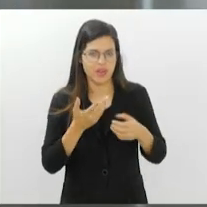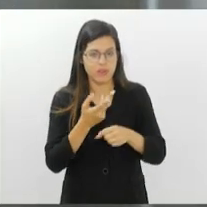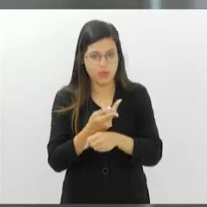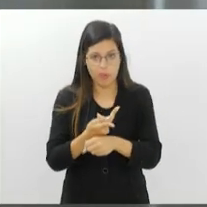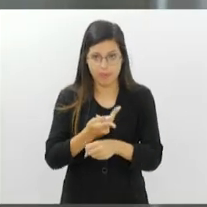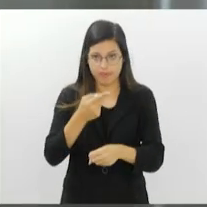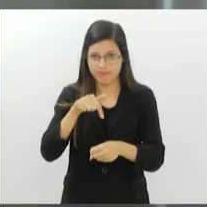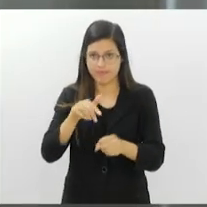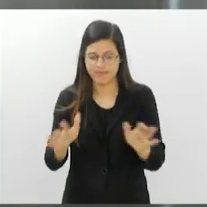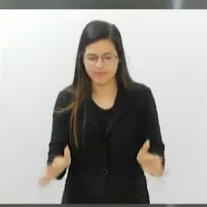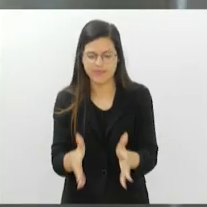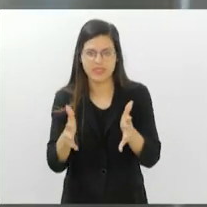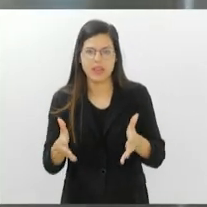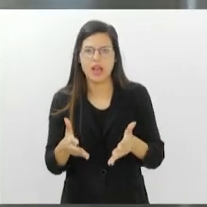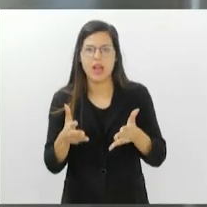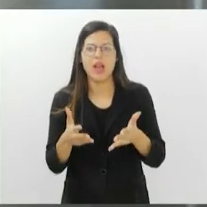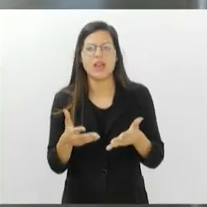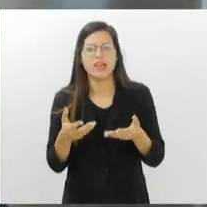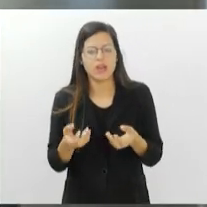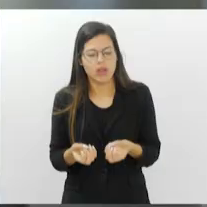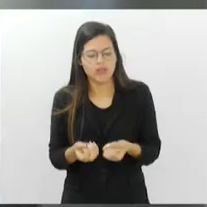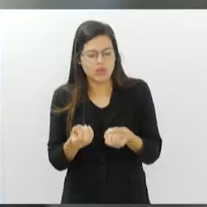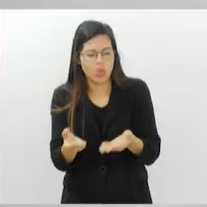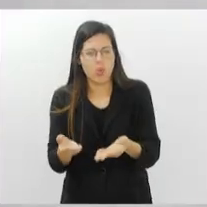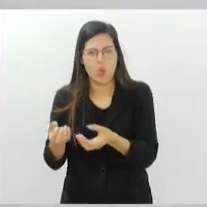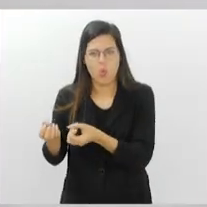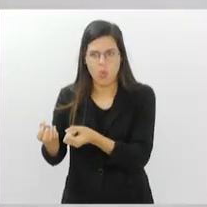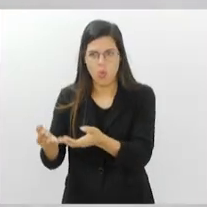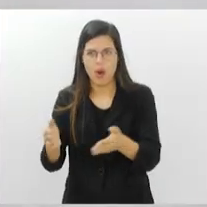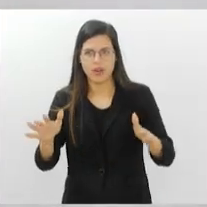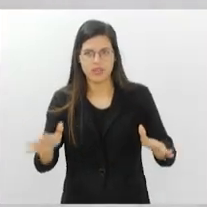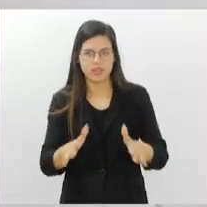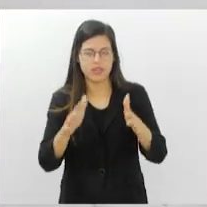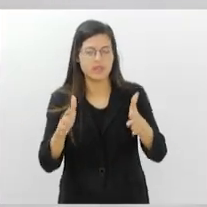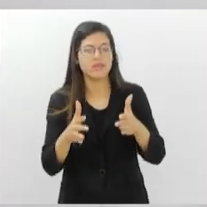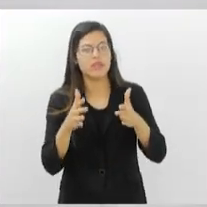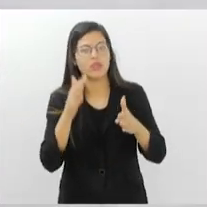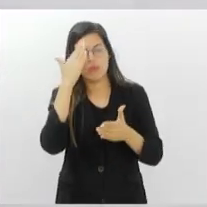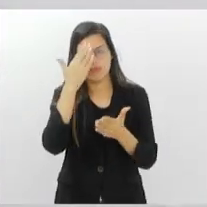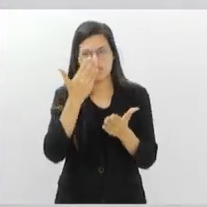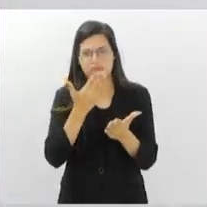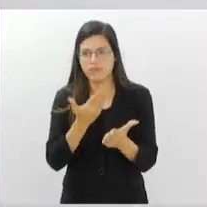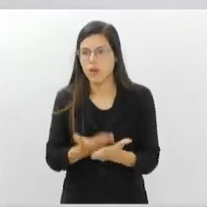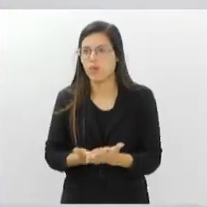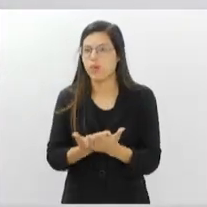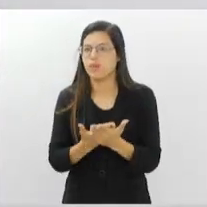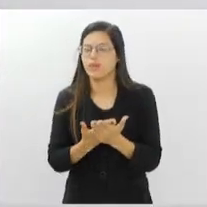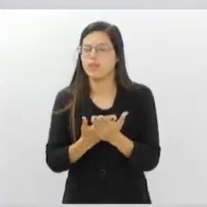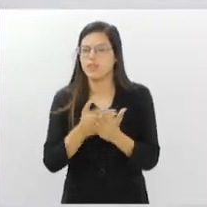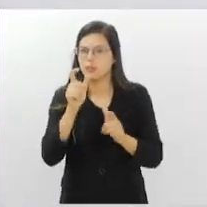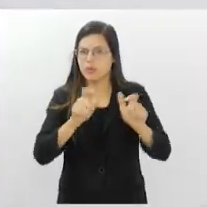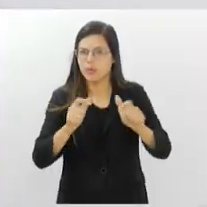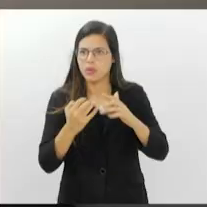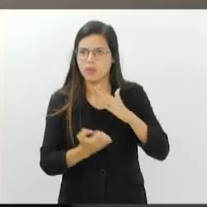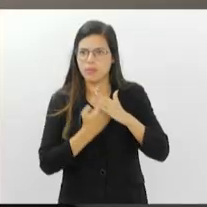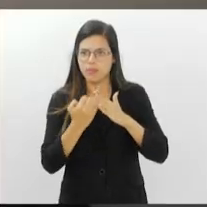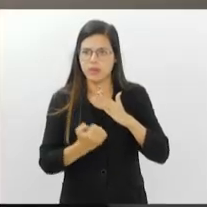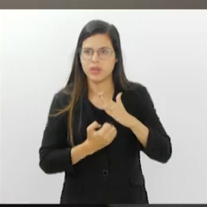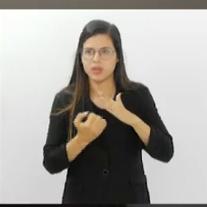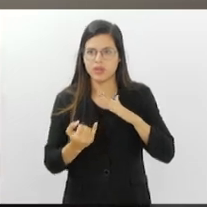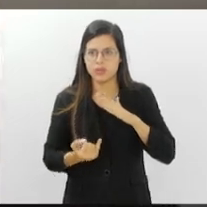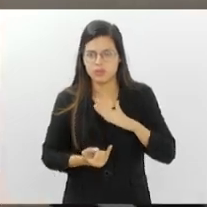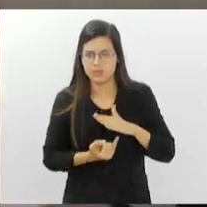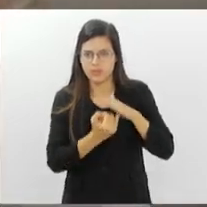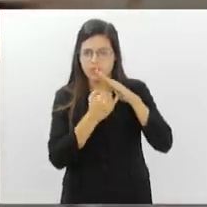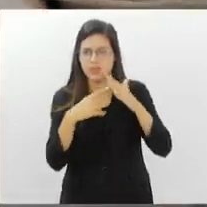incentiva a cultura de doação no Brasil, promovendo a confiança de indivíduos e empresas nas ONGs que tiveram sua gestão